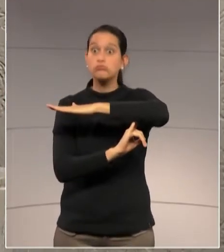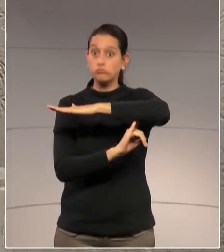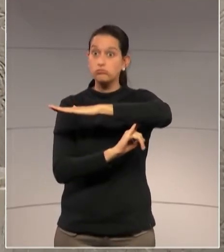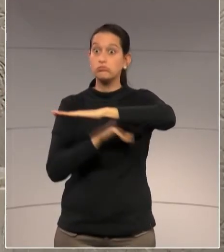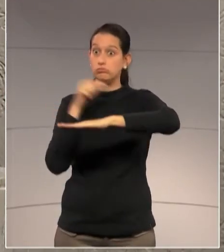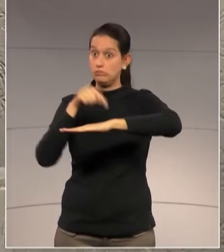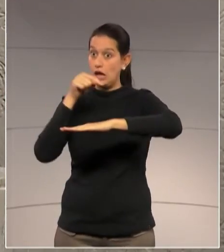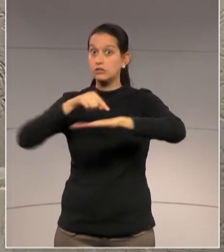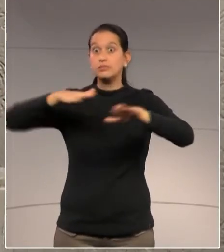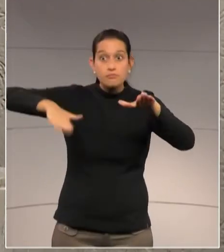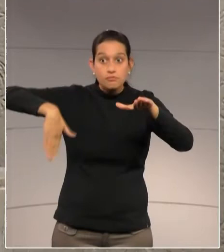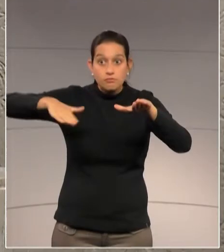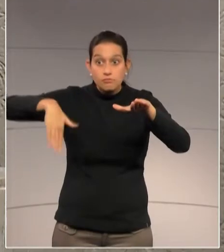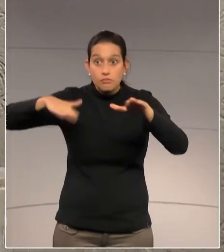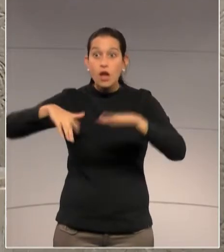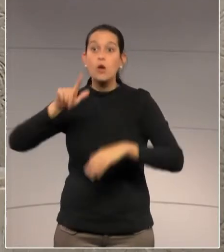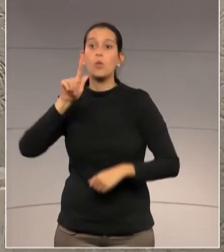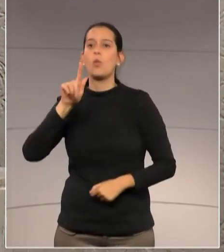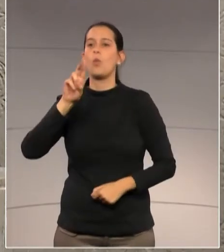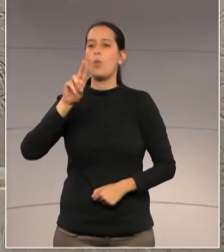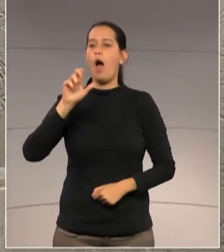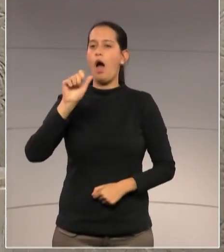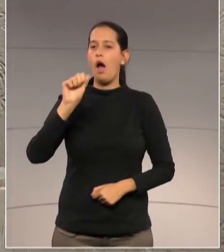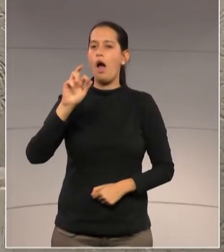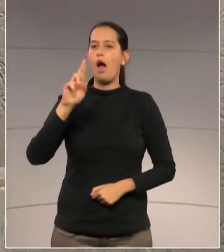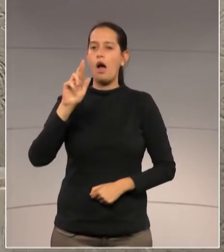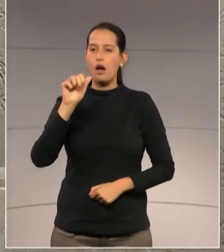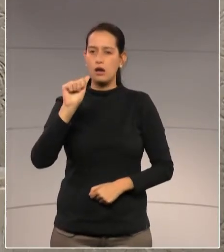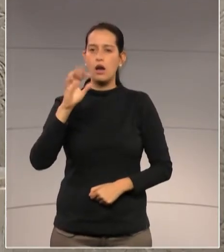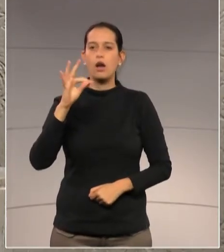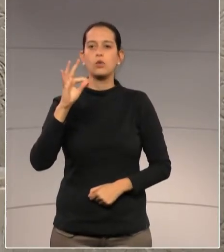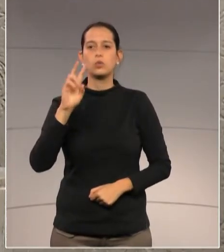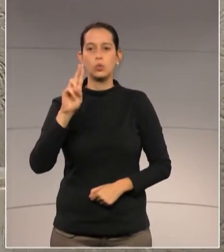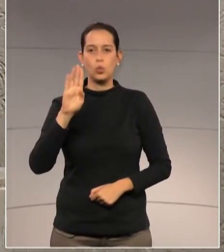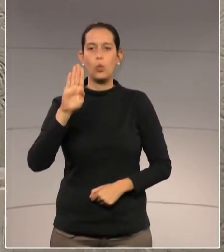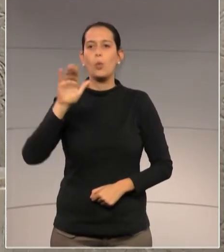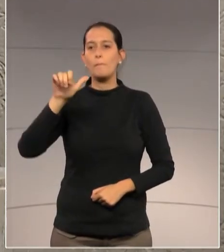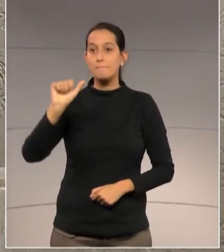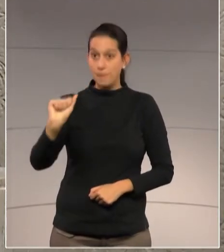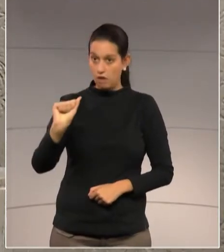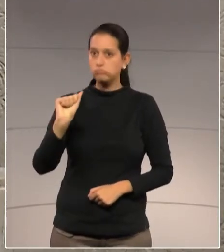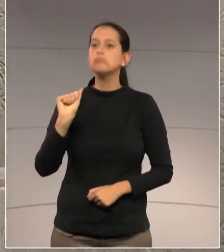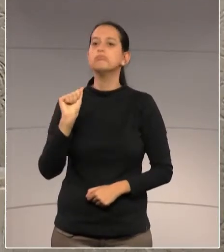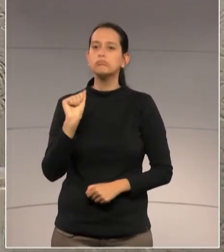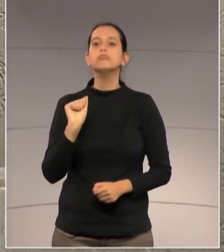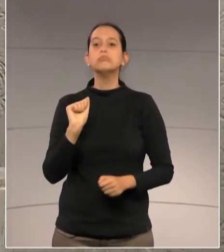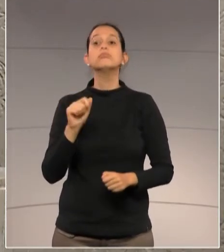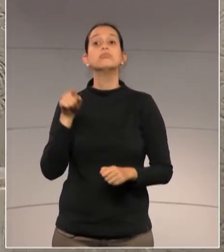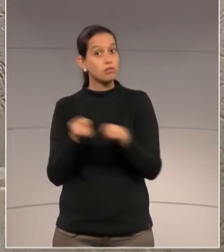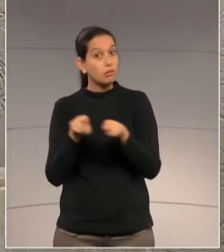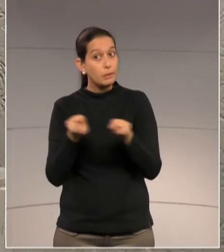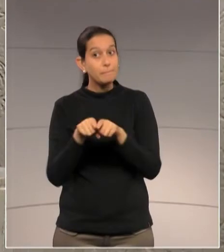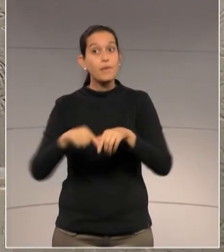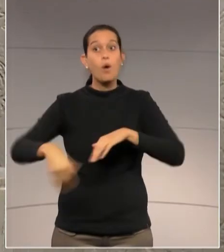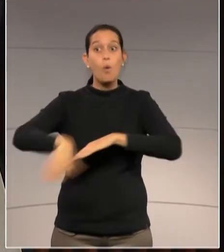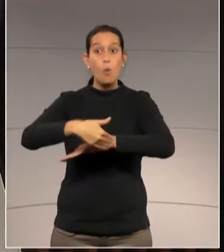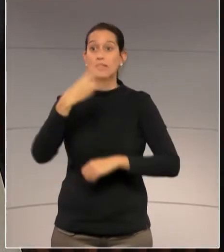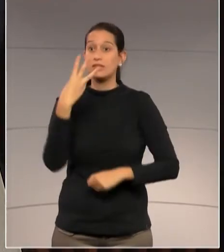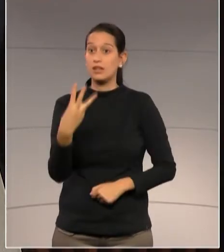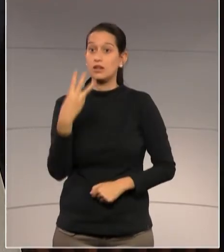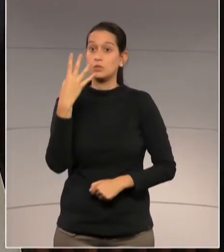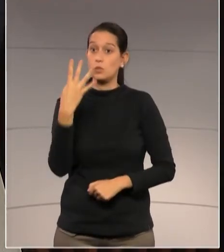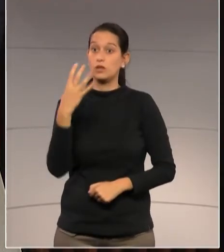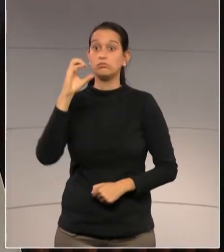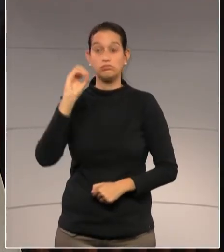essa ponte está na obra prioriária desse empréstimo. A PR-340, que liga a Guaraqueçaba, 80